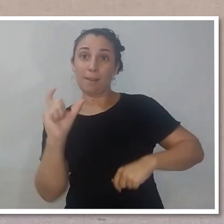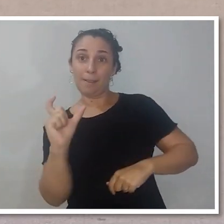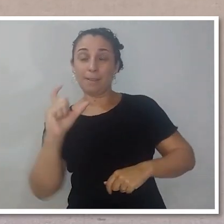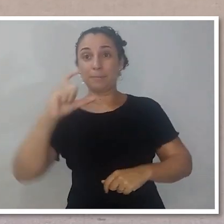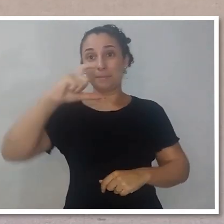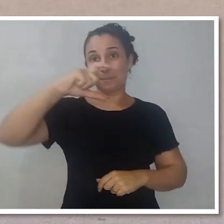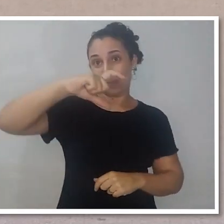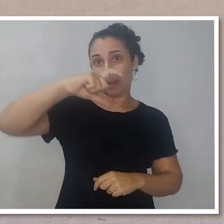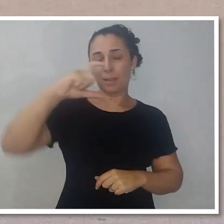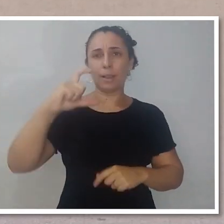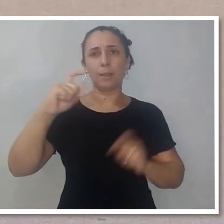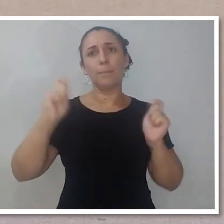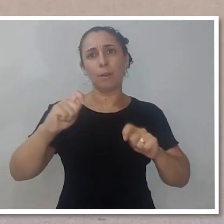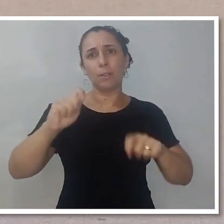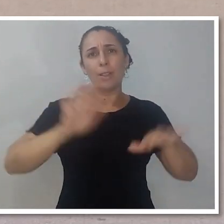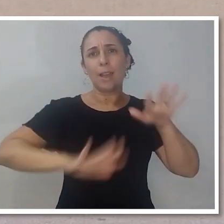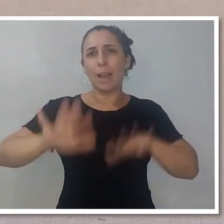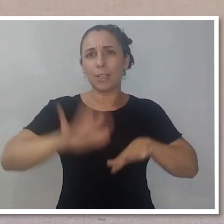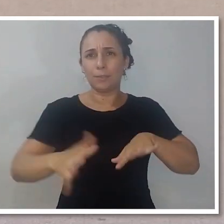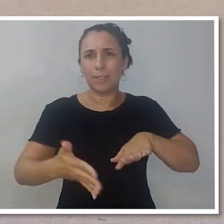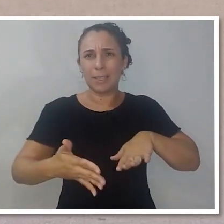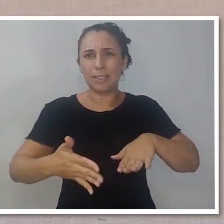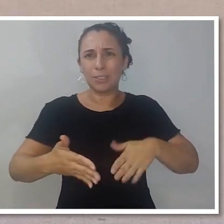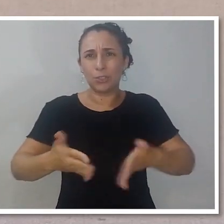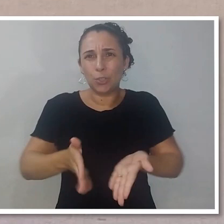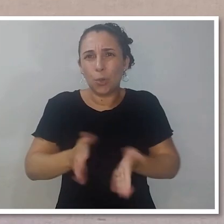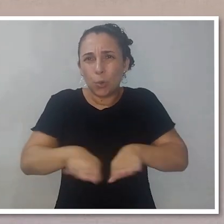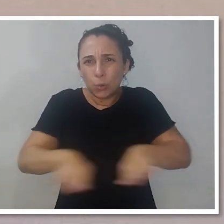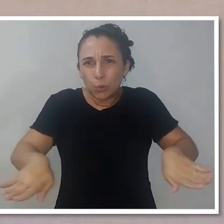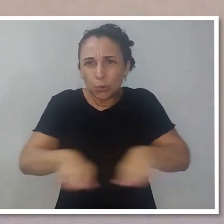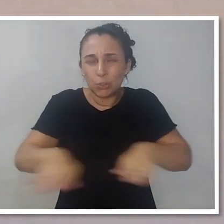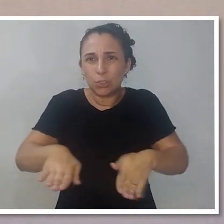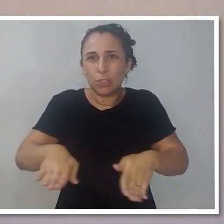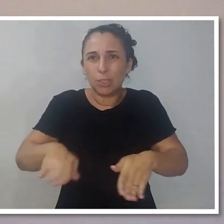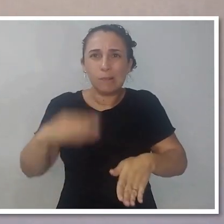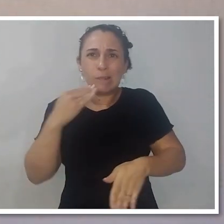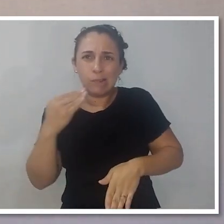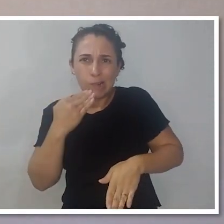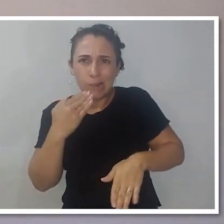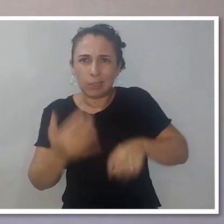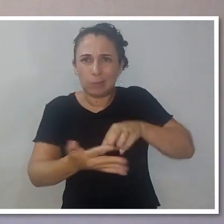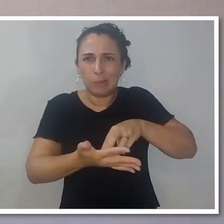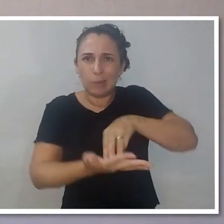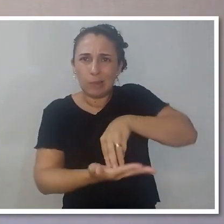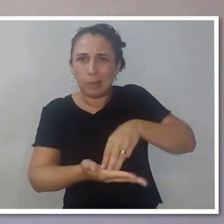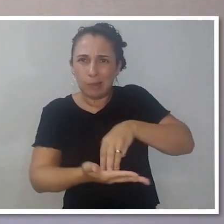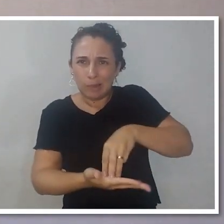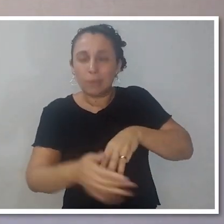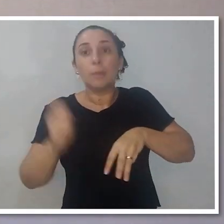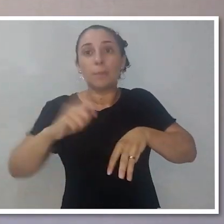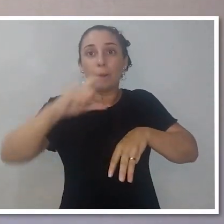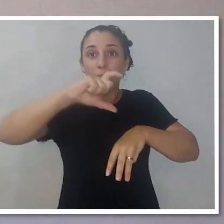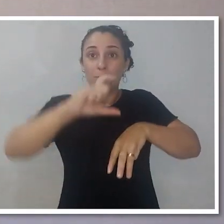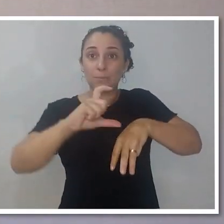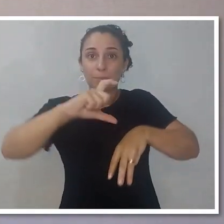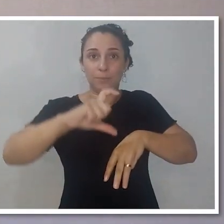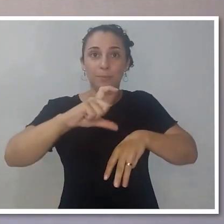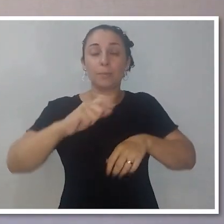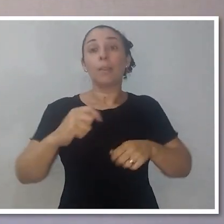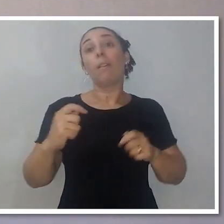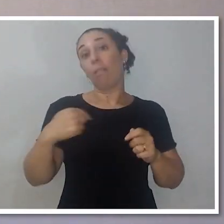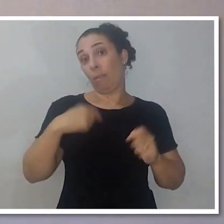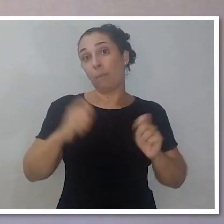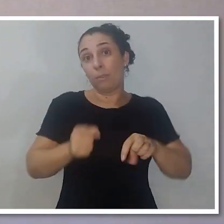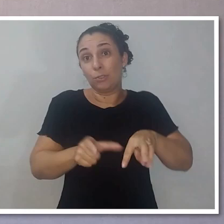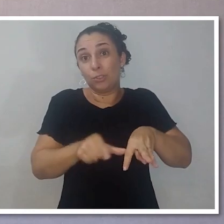para cá. Ou seja, eu posso compensar aqui algum eventual desnil do terreno. Eu posso fazer ajuste aqui no próprio